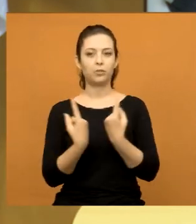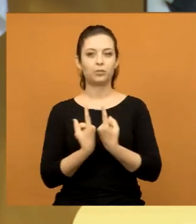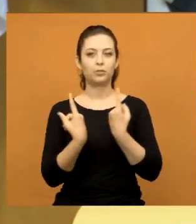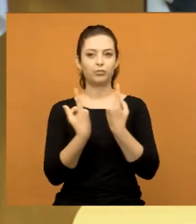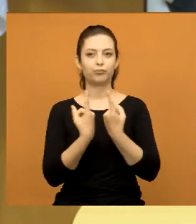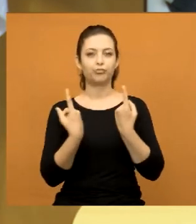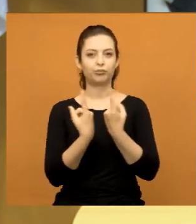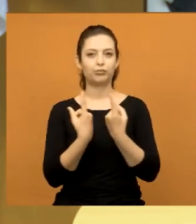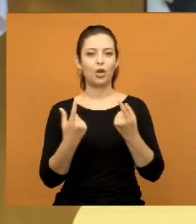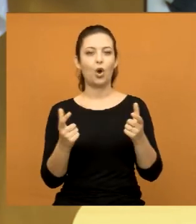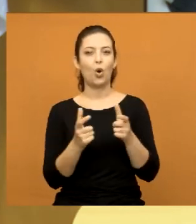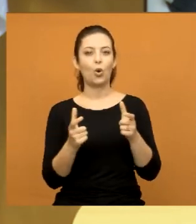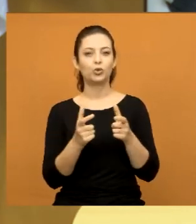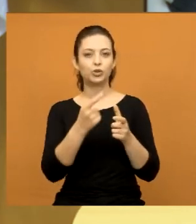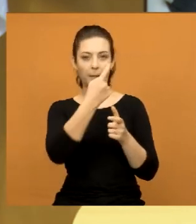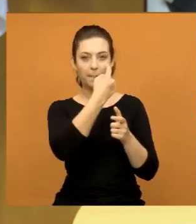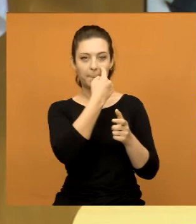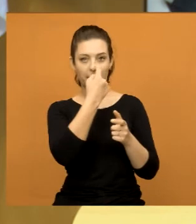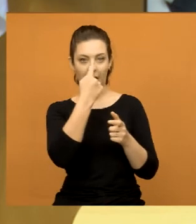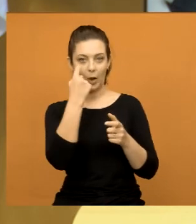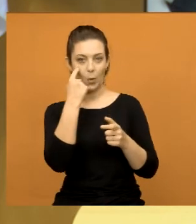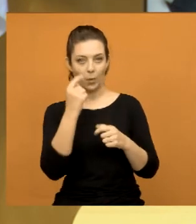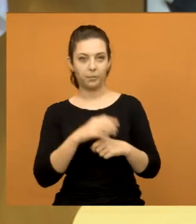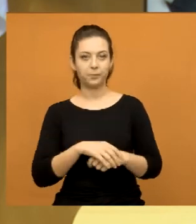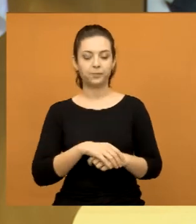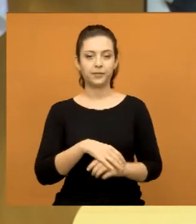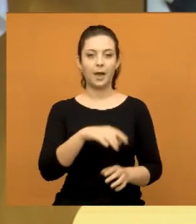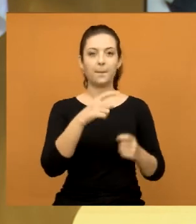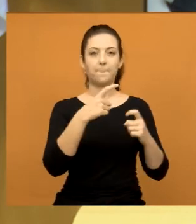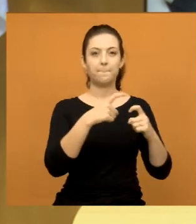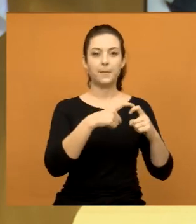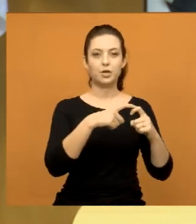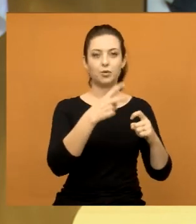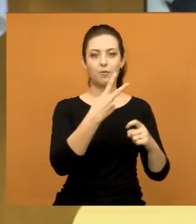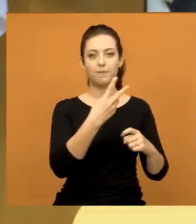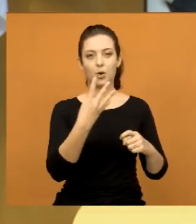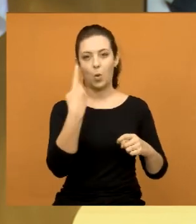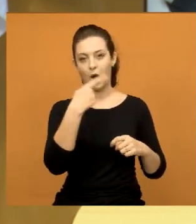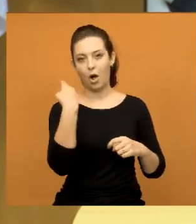bairro do Parque Minha Lua é o posto médico 24 horas.